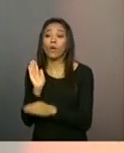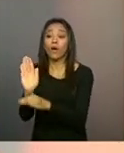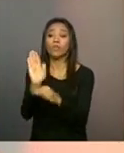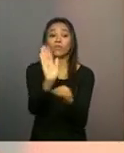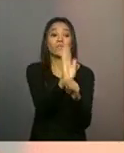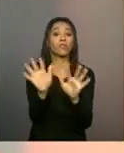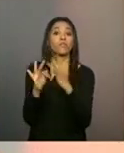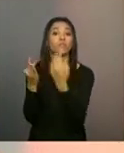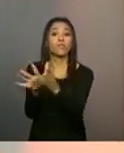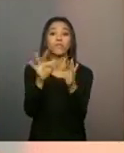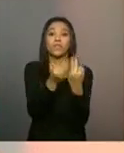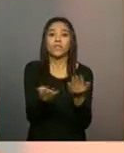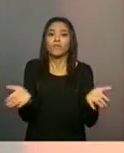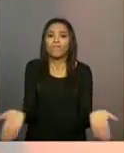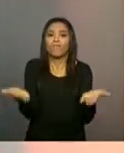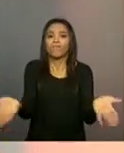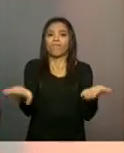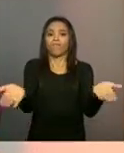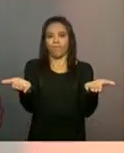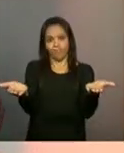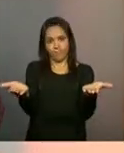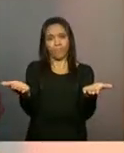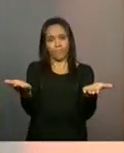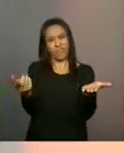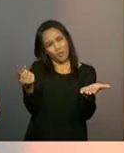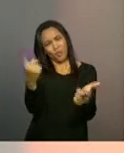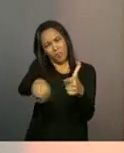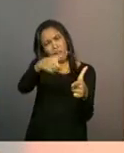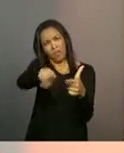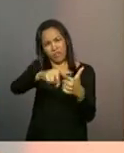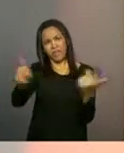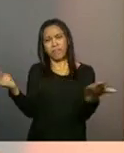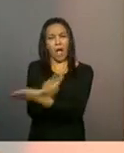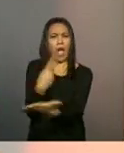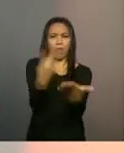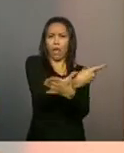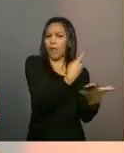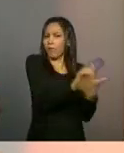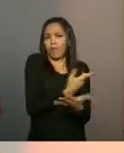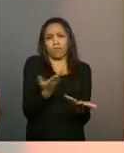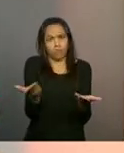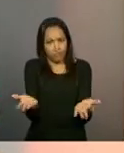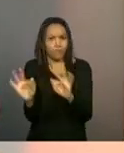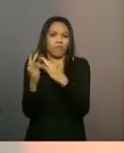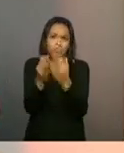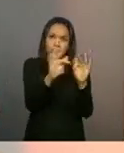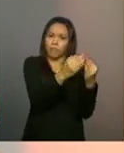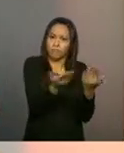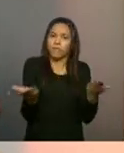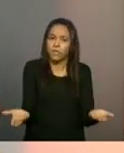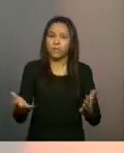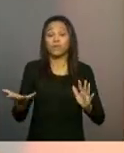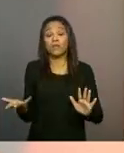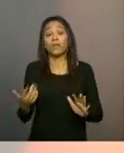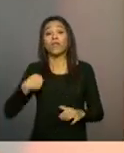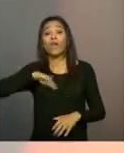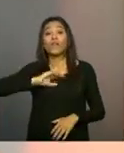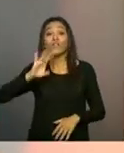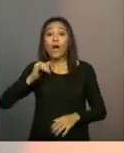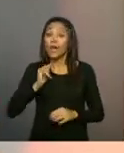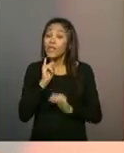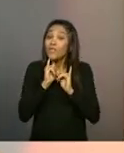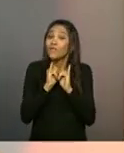vai conseguir enfrentar as vulnerabilidades se a gente continuar trabalhando só na lógica mais segmentada. Então, a gente só queria